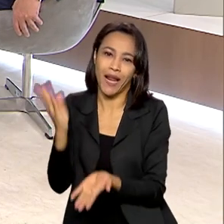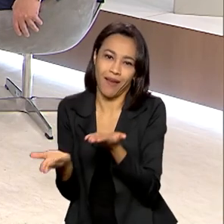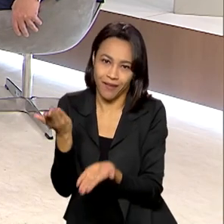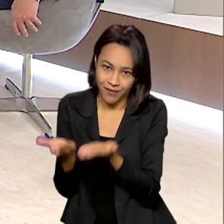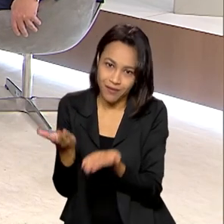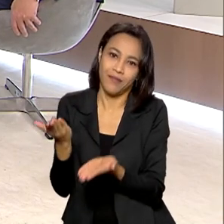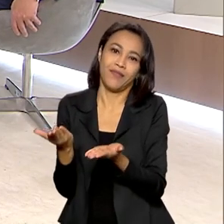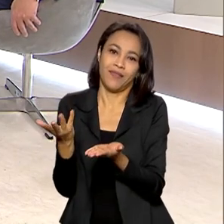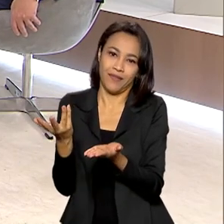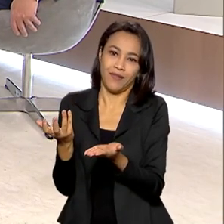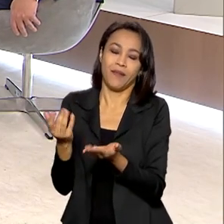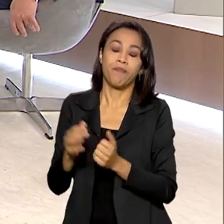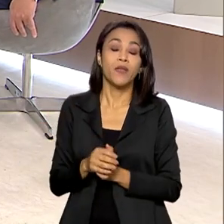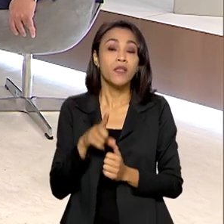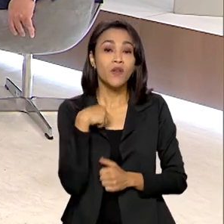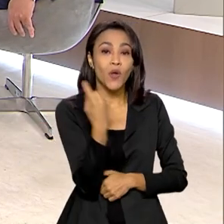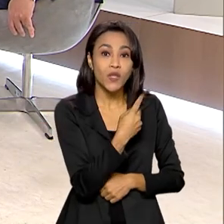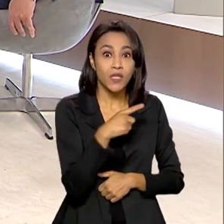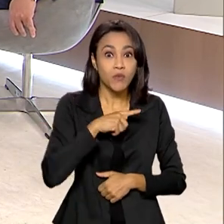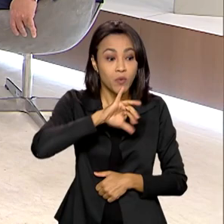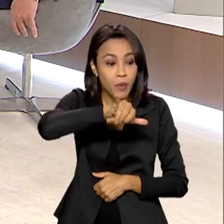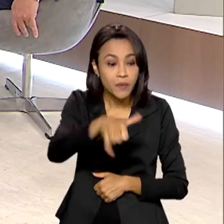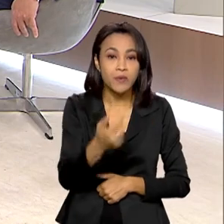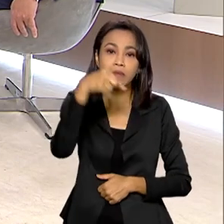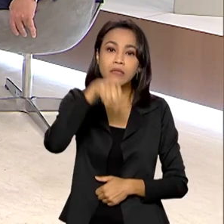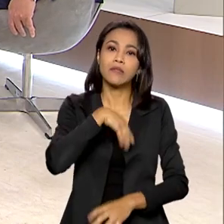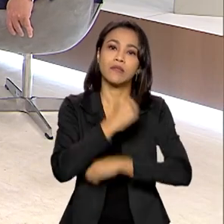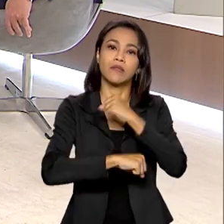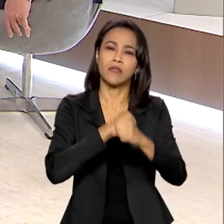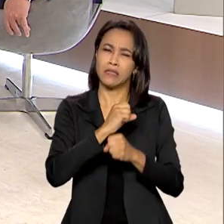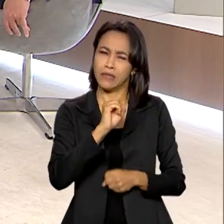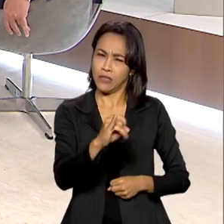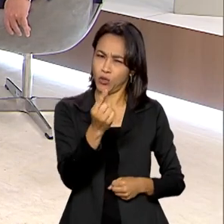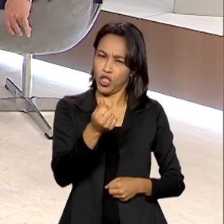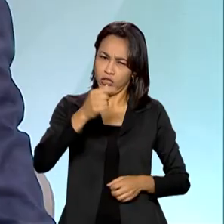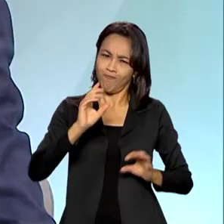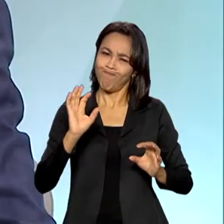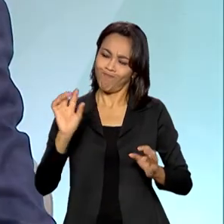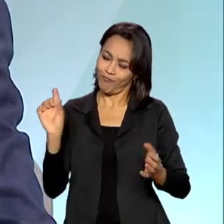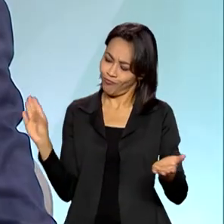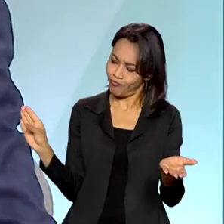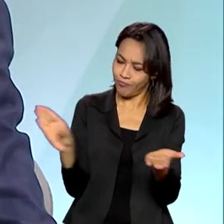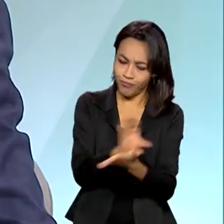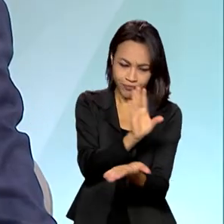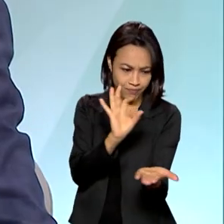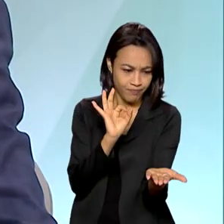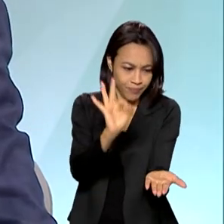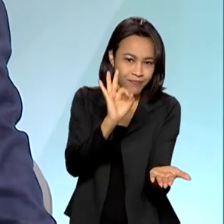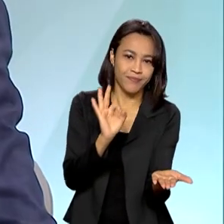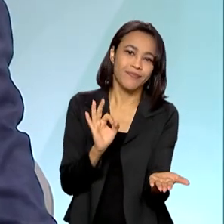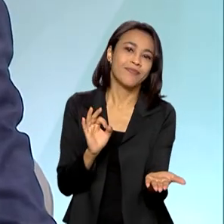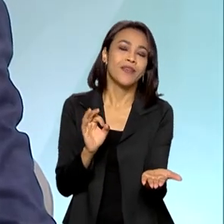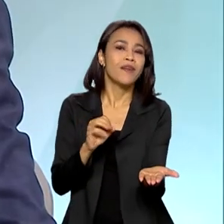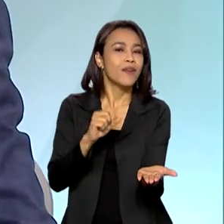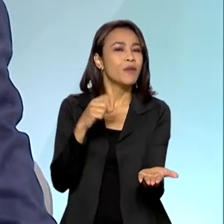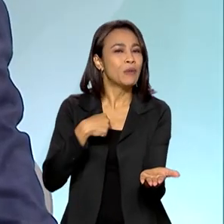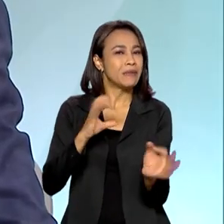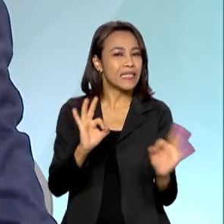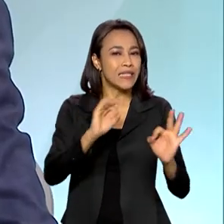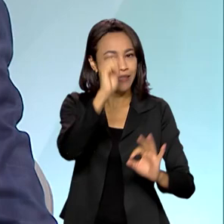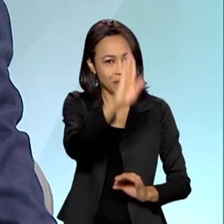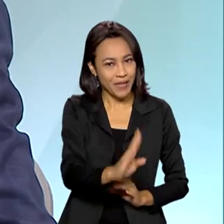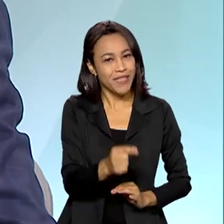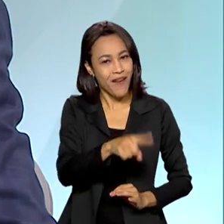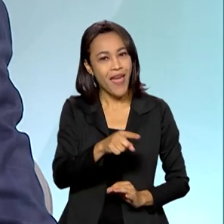é verdade. Então nós temos uma grande oportunidade esse ano. Se o recurso de fato chegar, eu tenho certeza que o Brasil continua